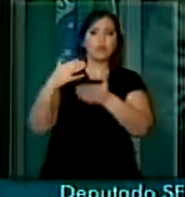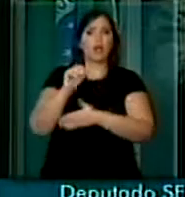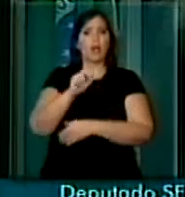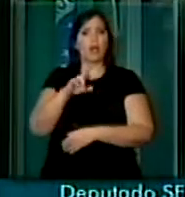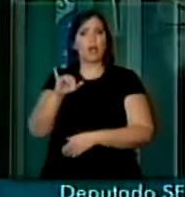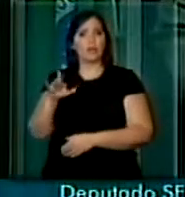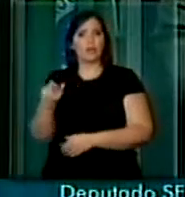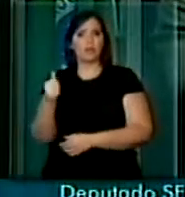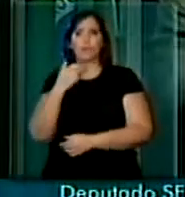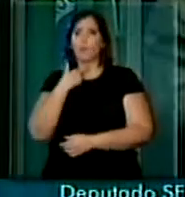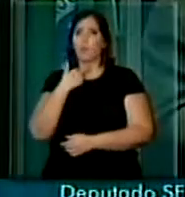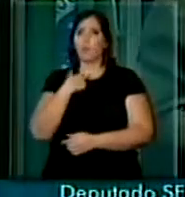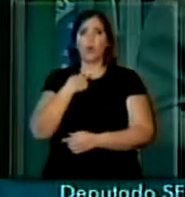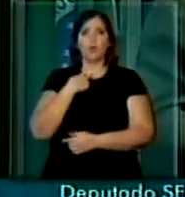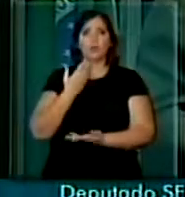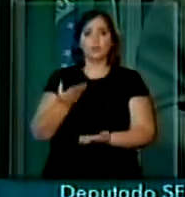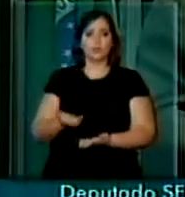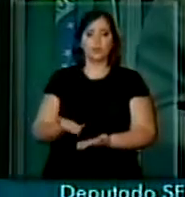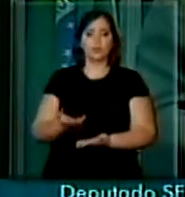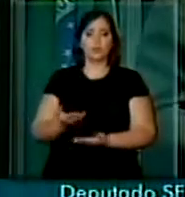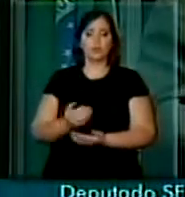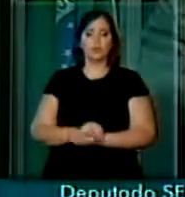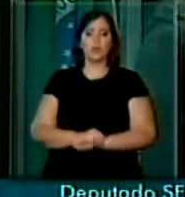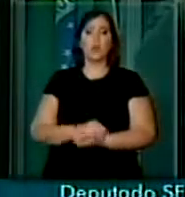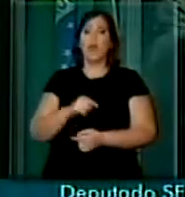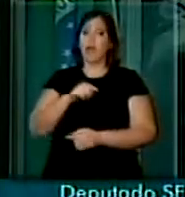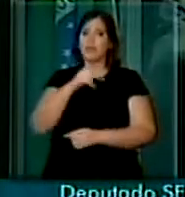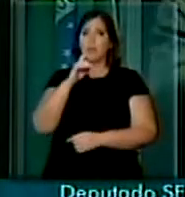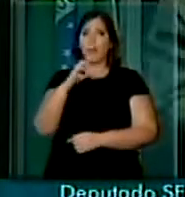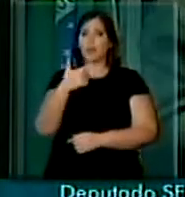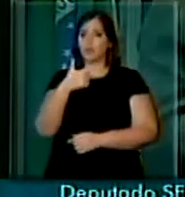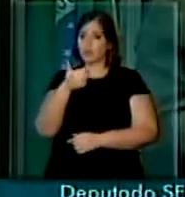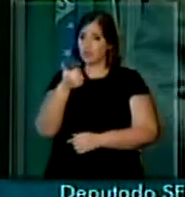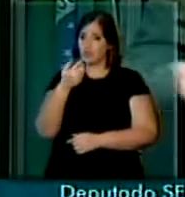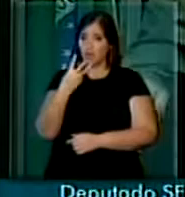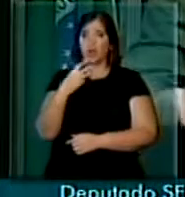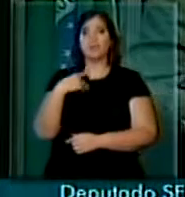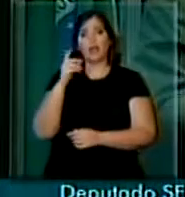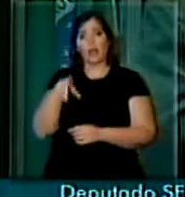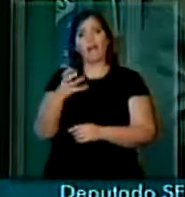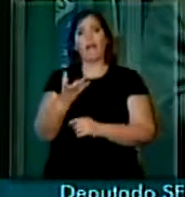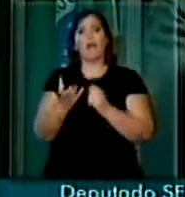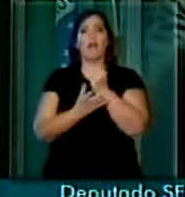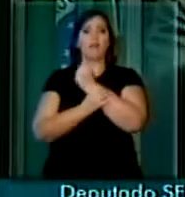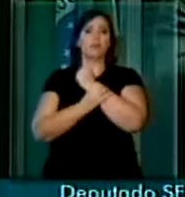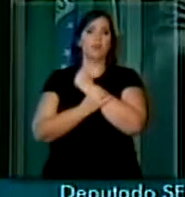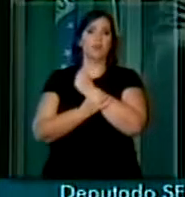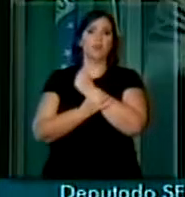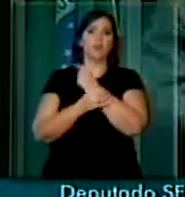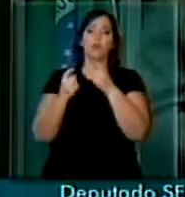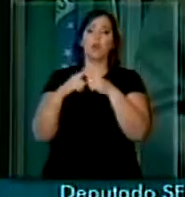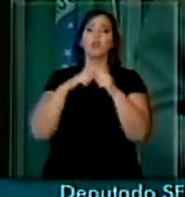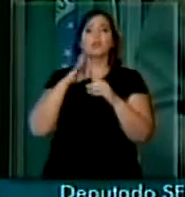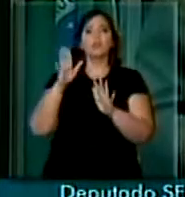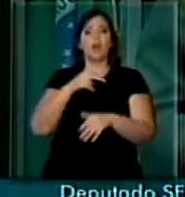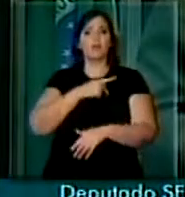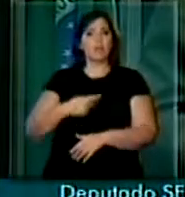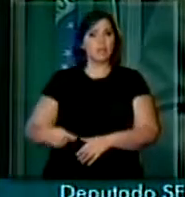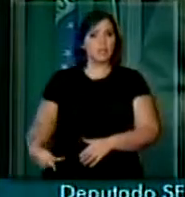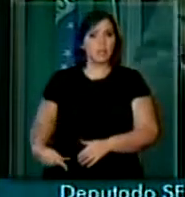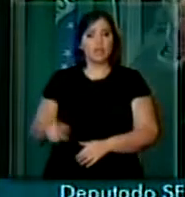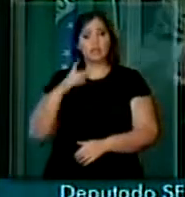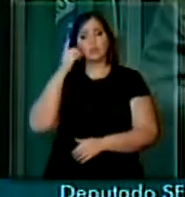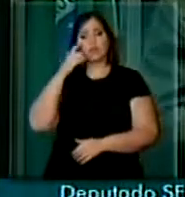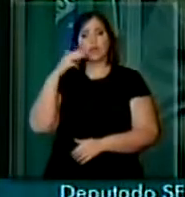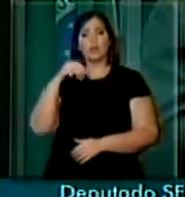plano de carreira que nós estamos assegurando nesta PEC 213, que foi instalada terça-feira agora, que já tem presidenta, que é a deputada Marinha